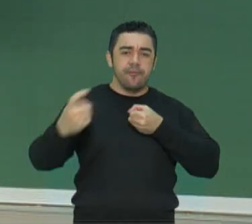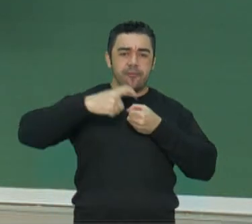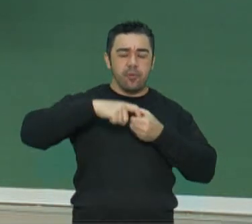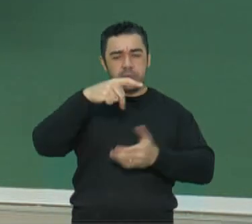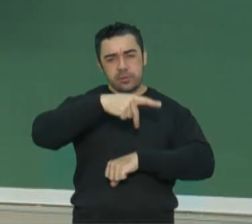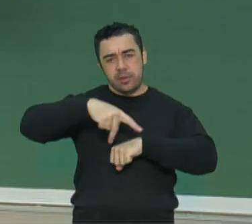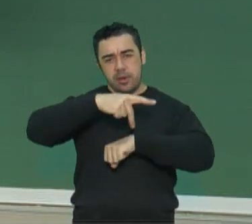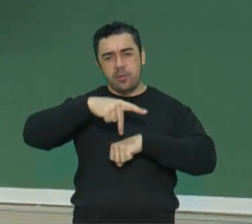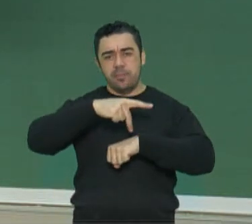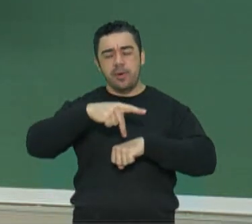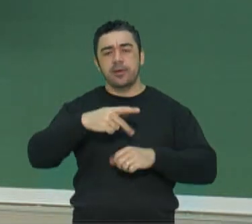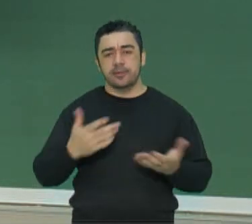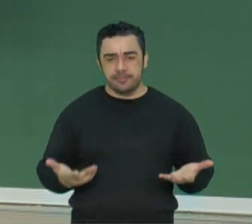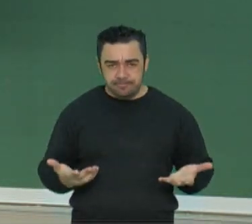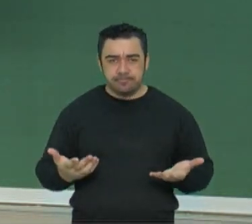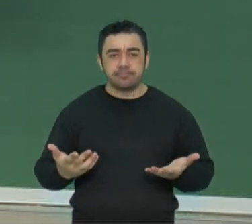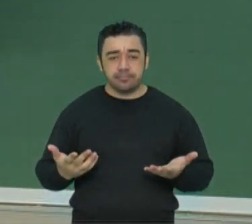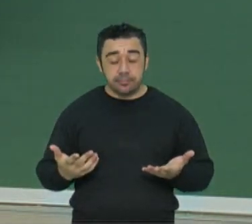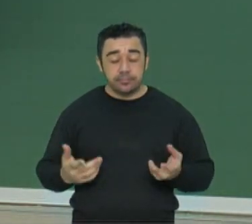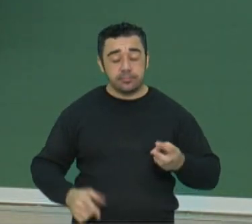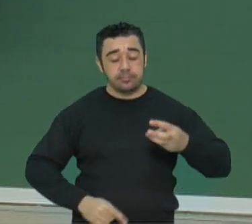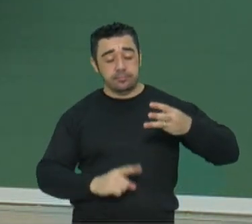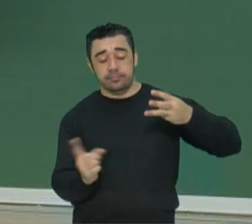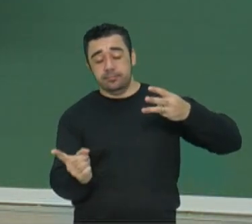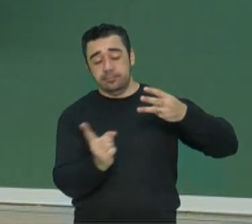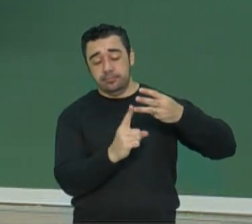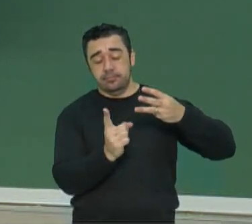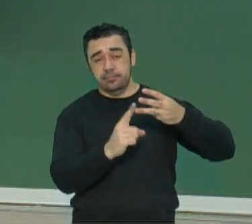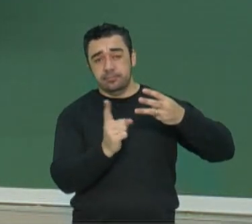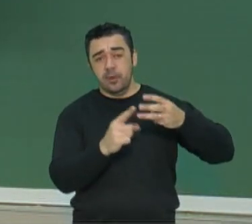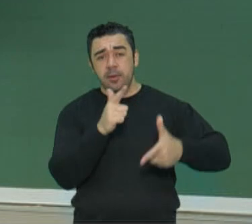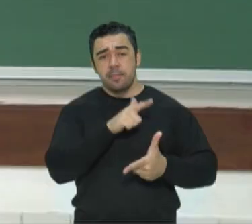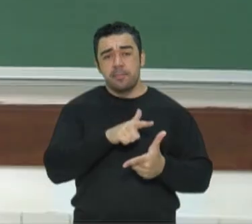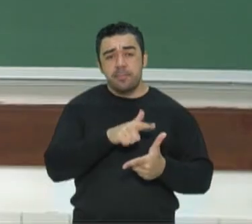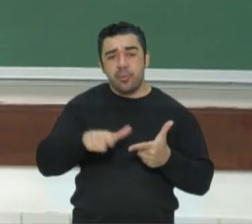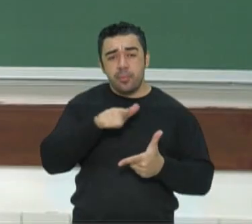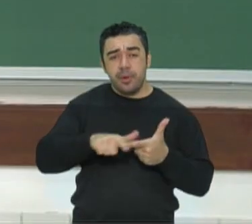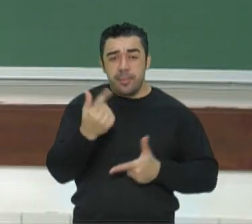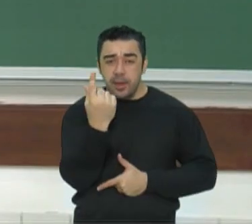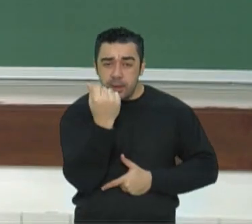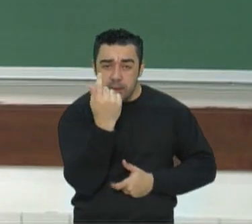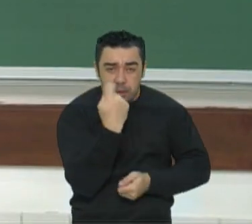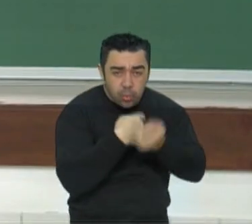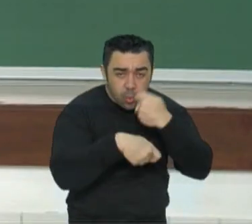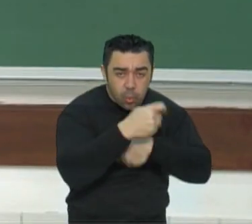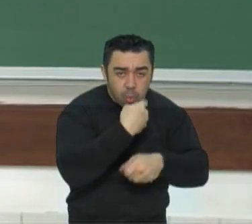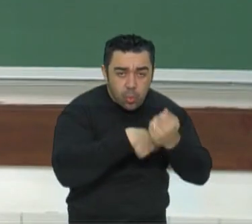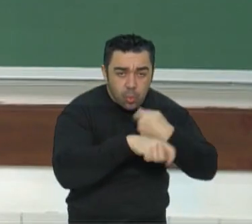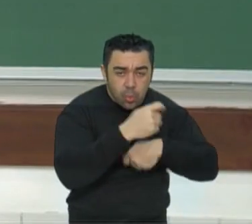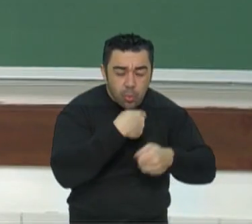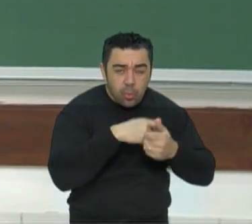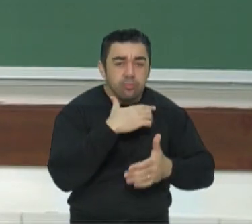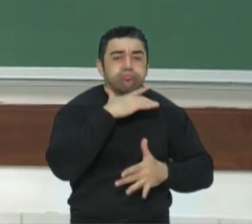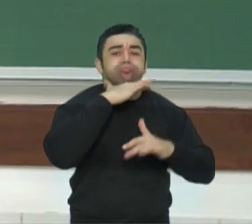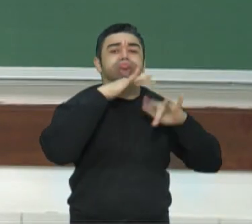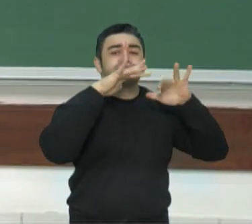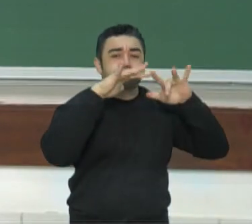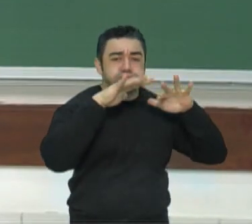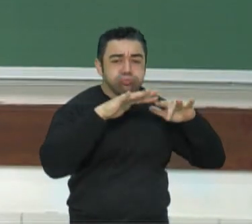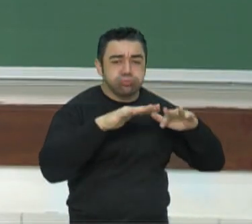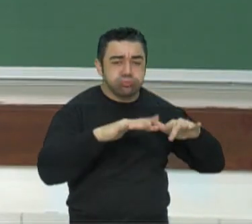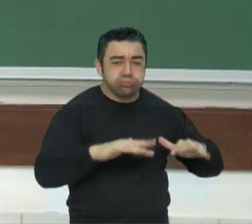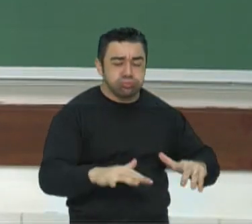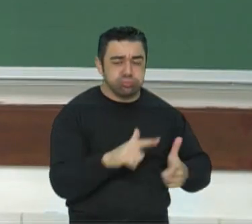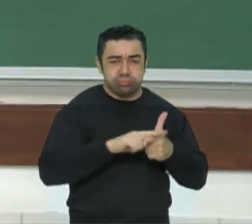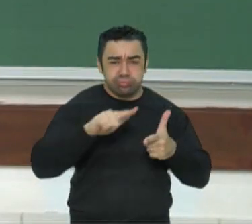depois dessa destruição. E ainda, as crises econômicas. Lembre-se, as crises que vieram logo após a